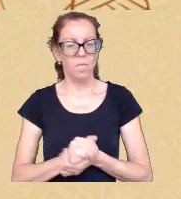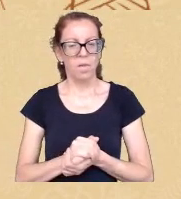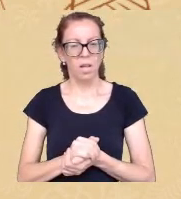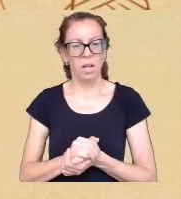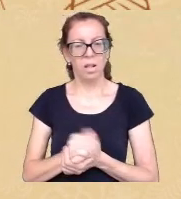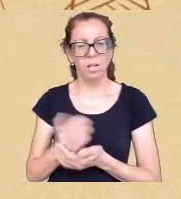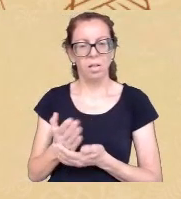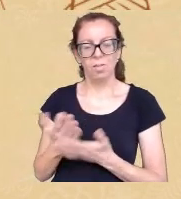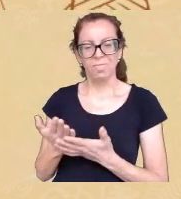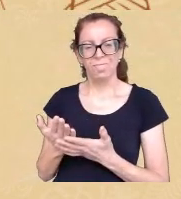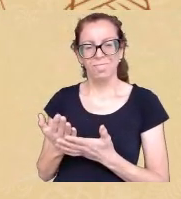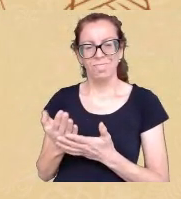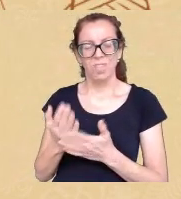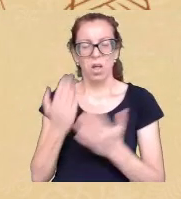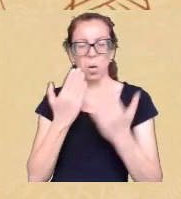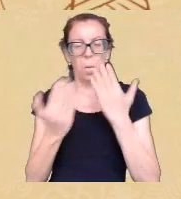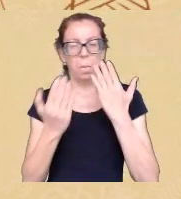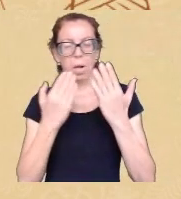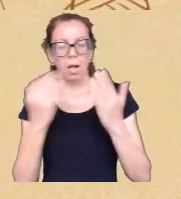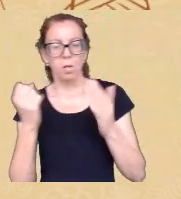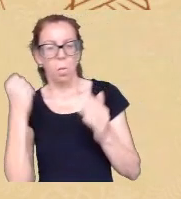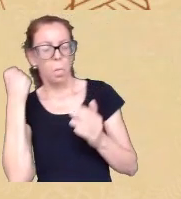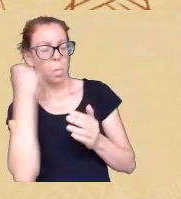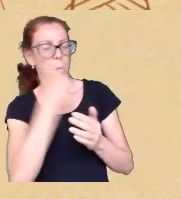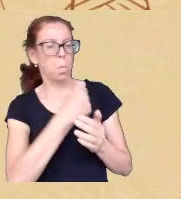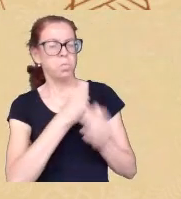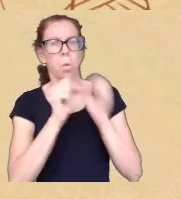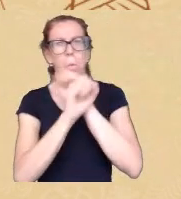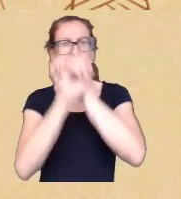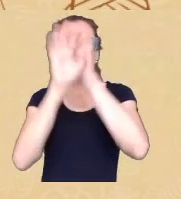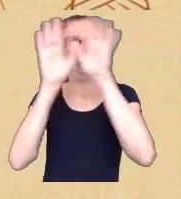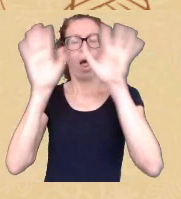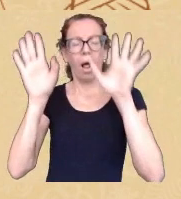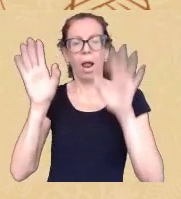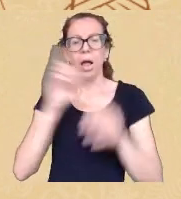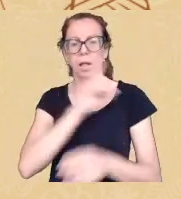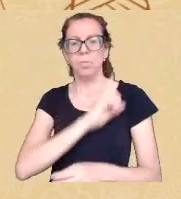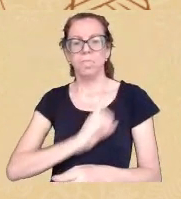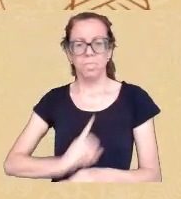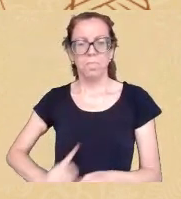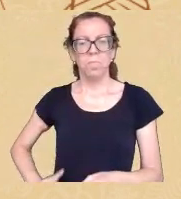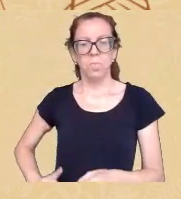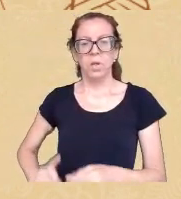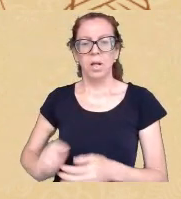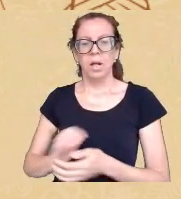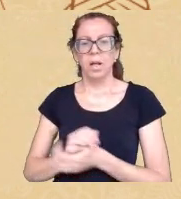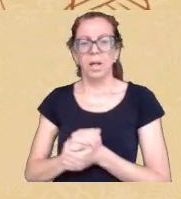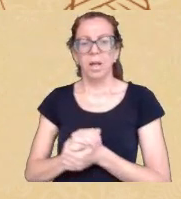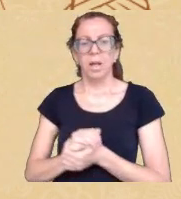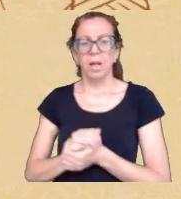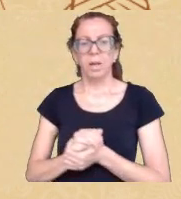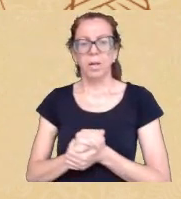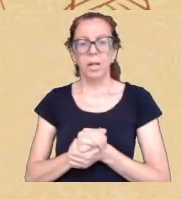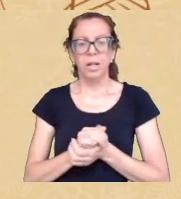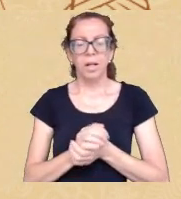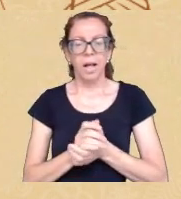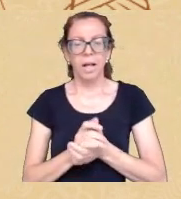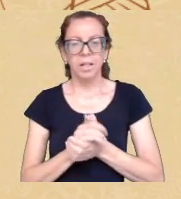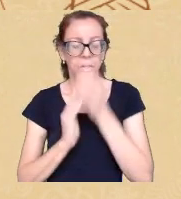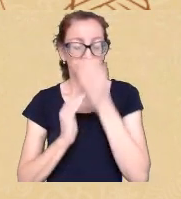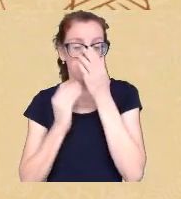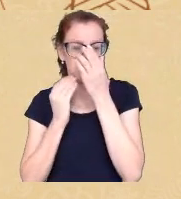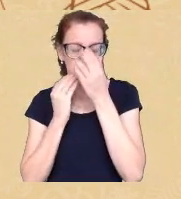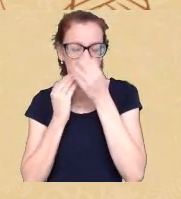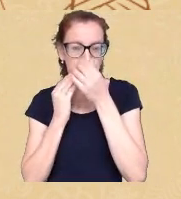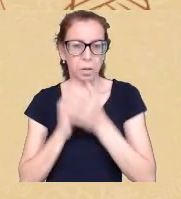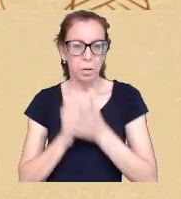cara fica muito claro para ele mas a minha questão você falou alguns pontos